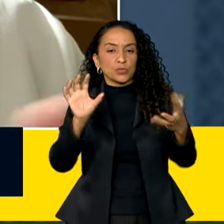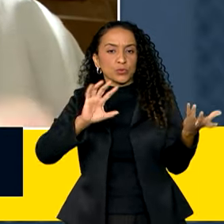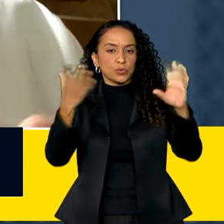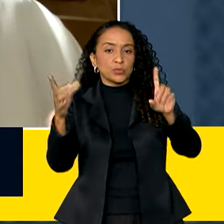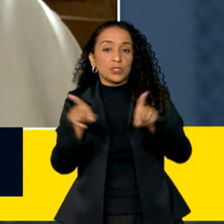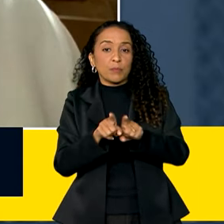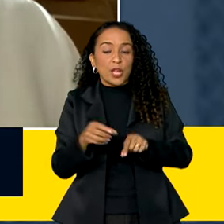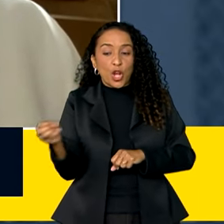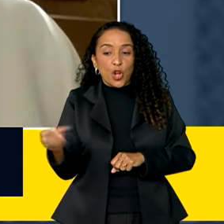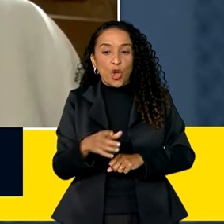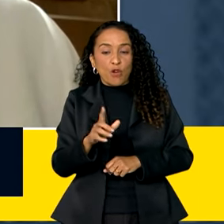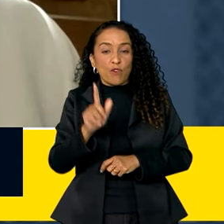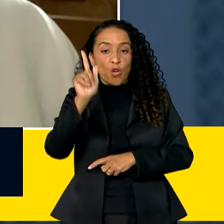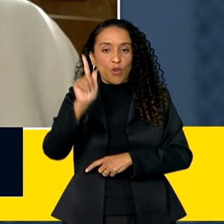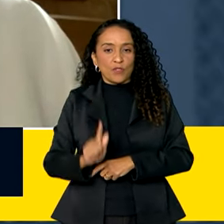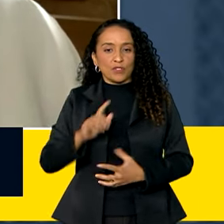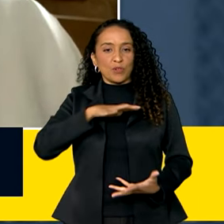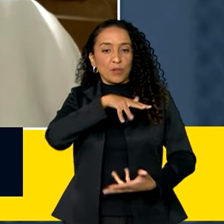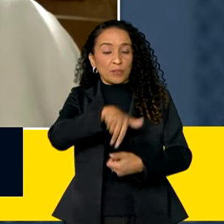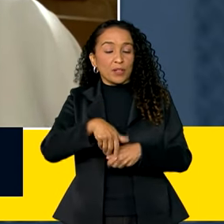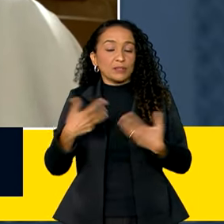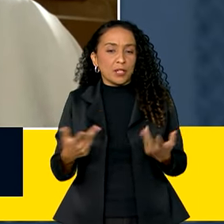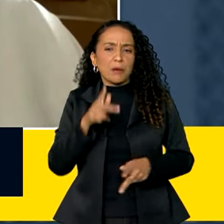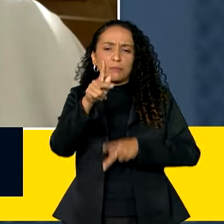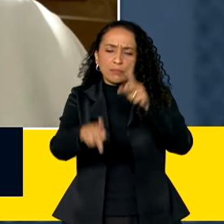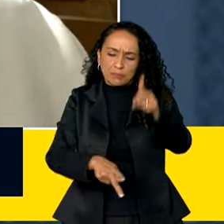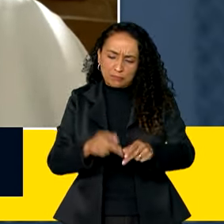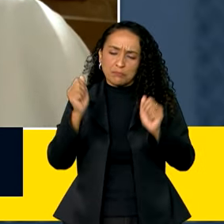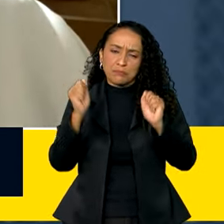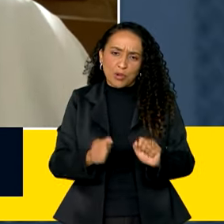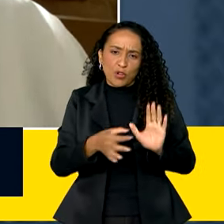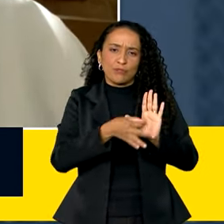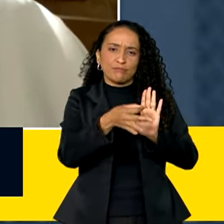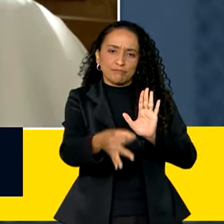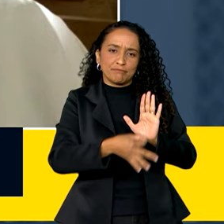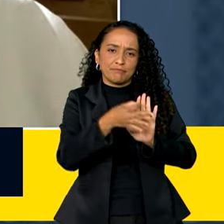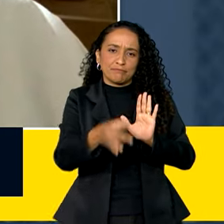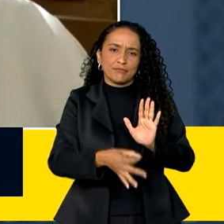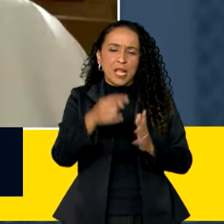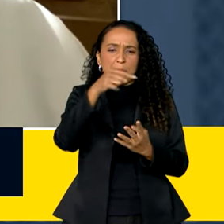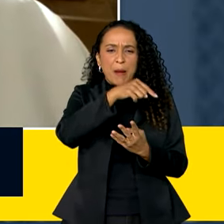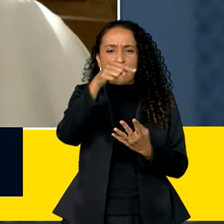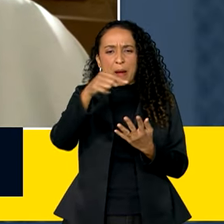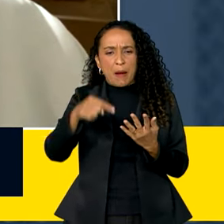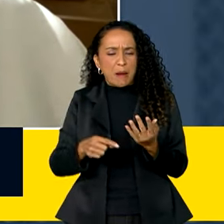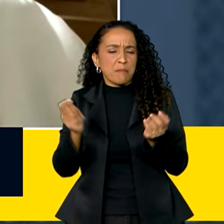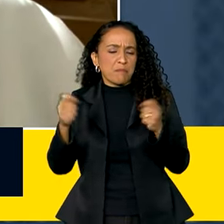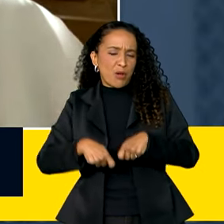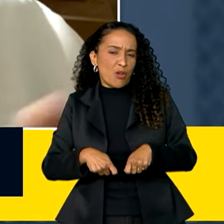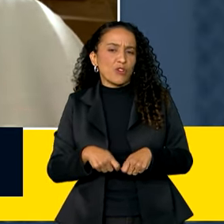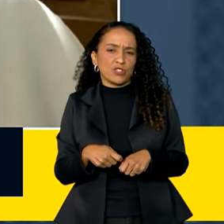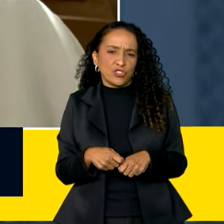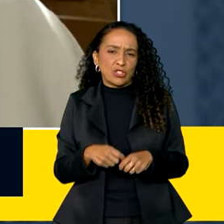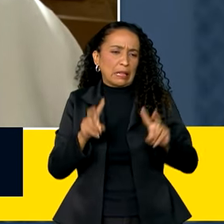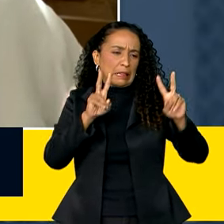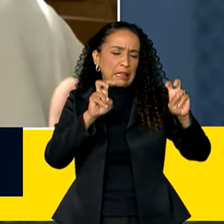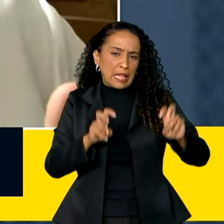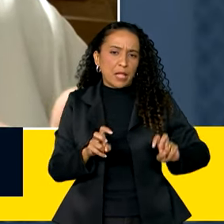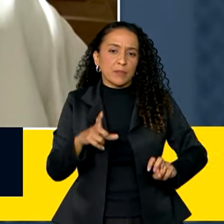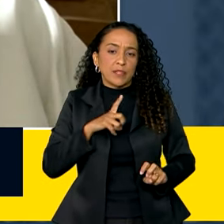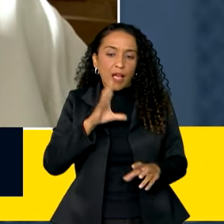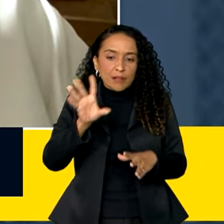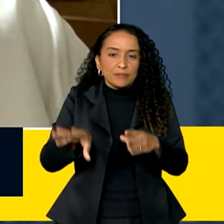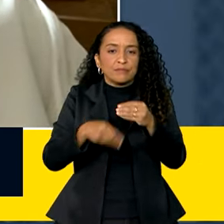e a nova governança global. Então, a população pode opinar por vários temas que estão